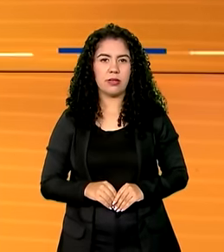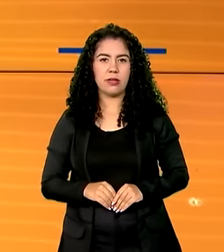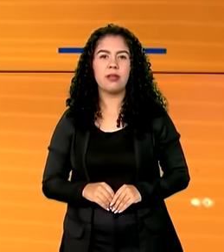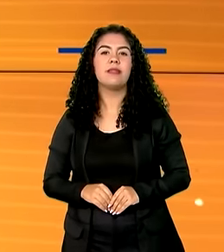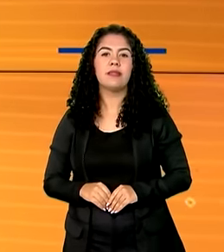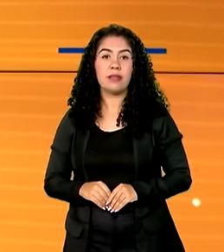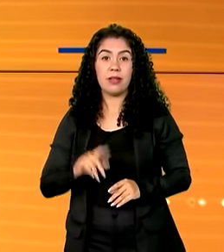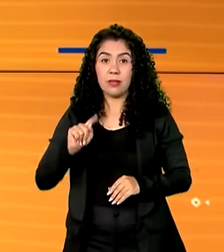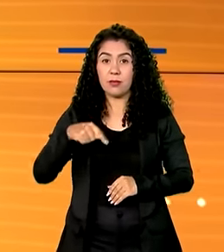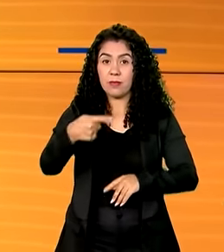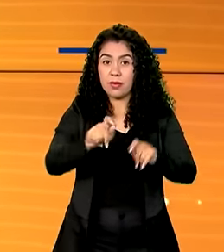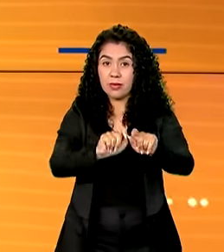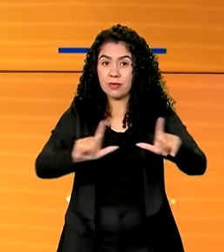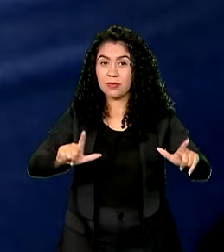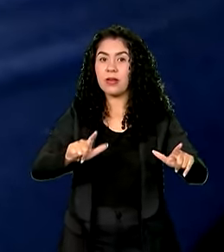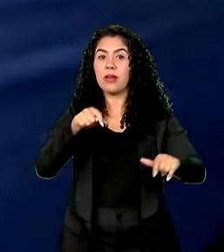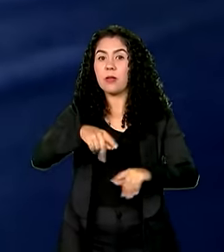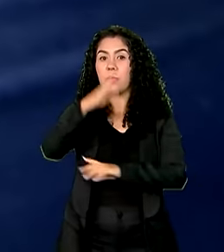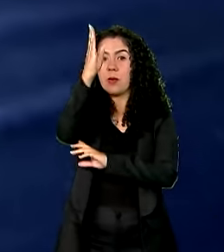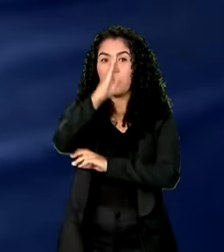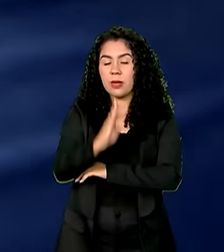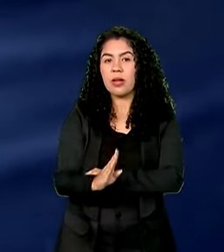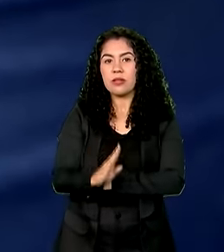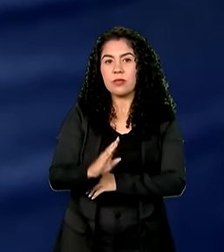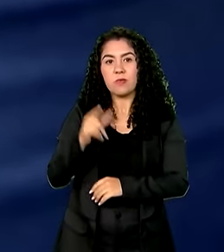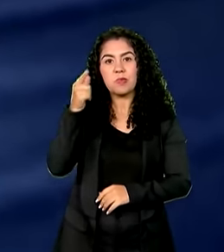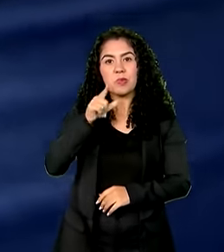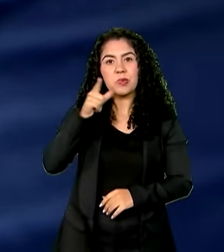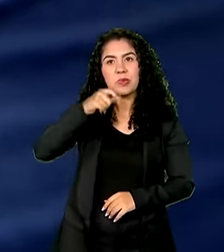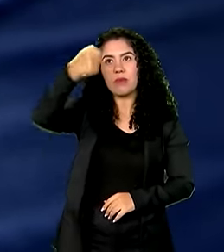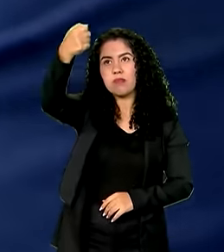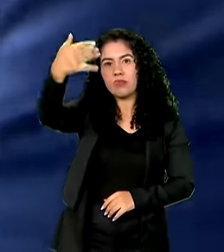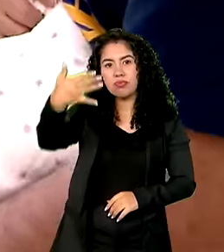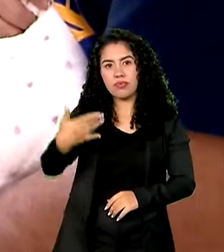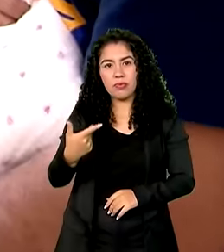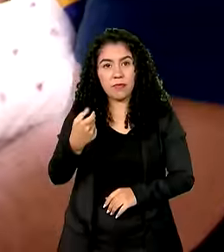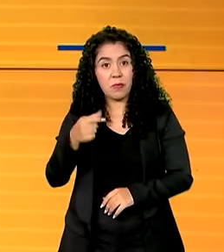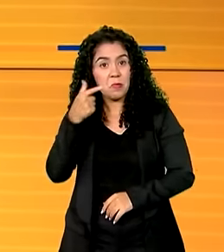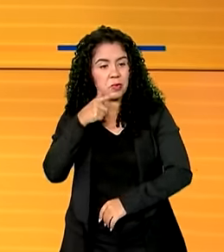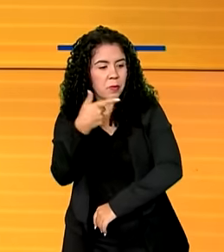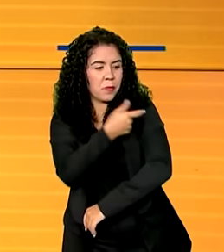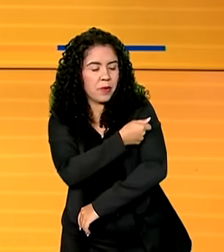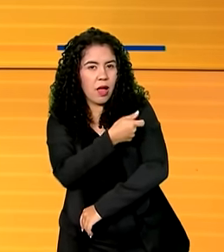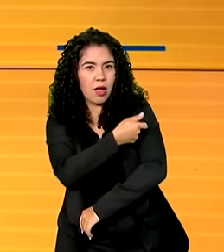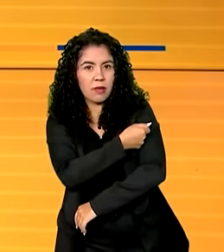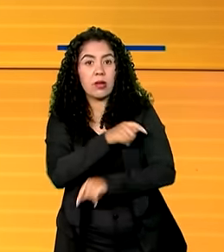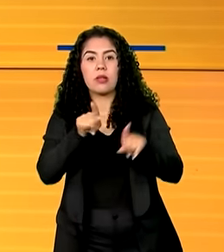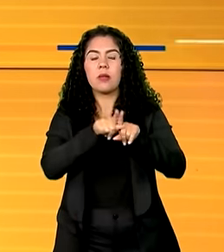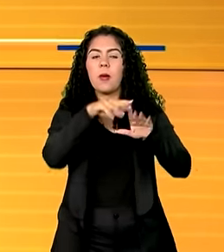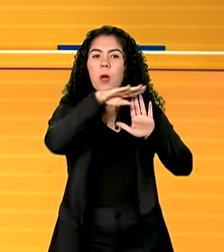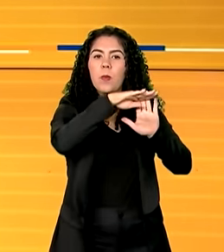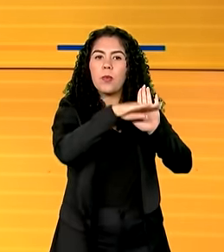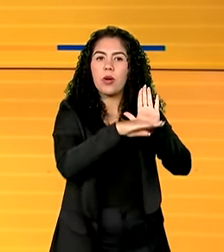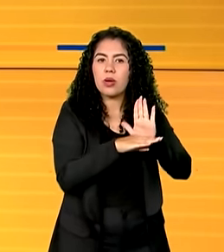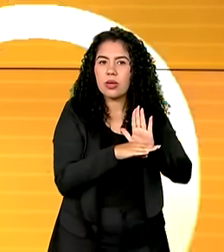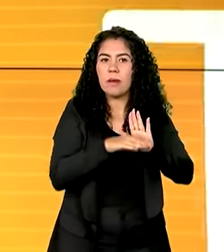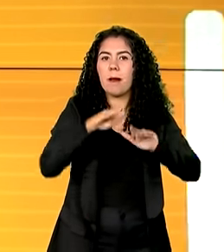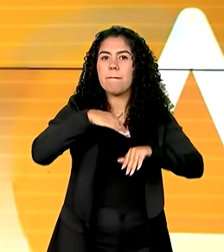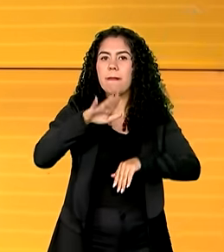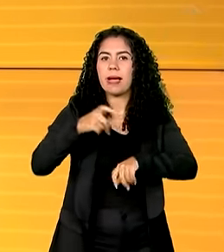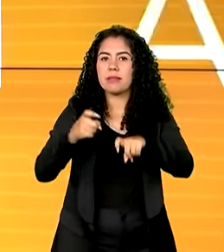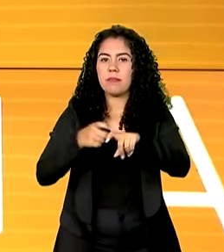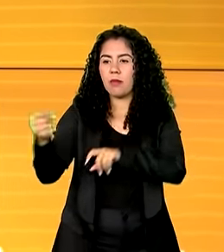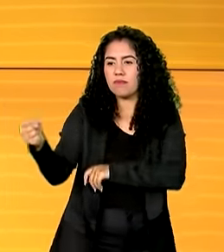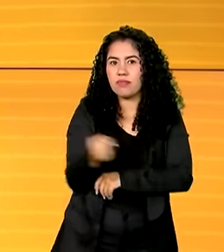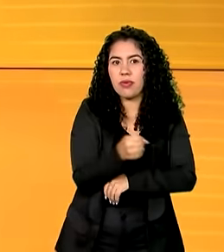Veja a seguir, Brasil sai da lista de países com menos crianças vacinadas e o programa Mais Médicos abre inscrições para